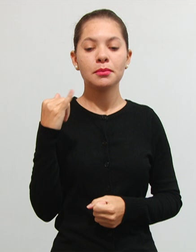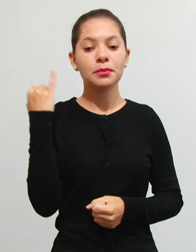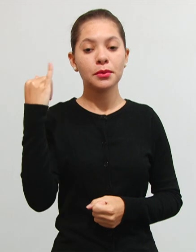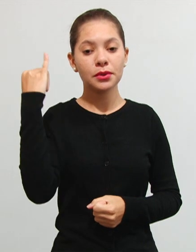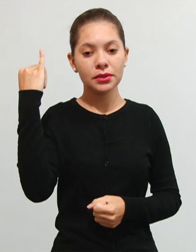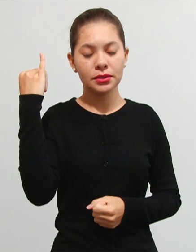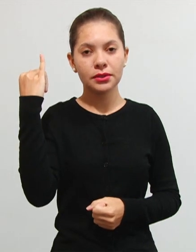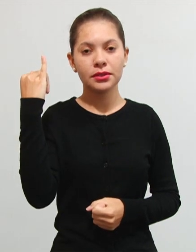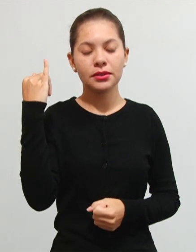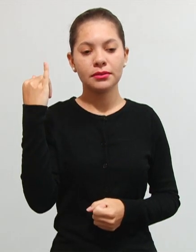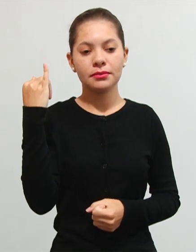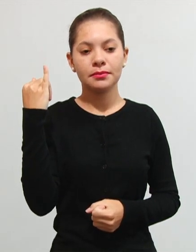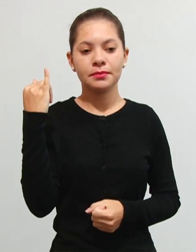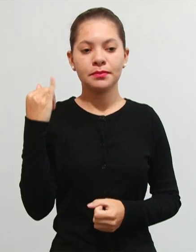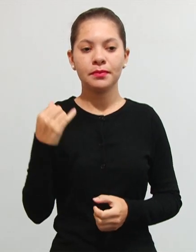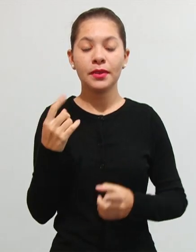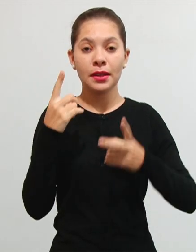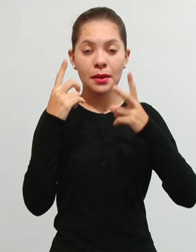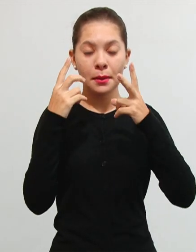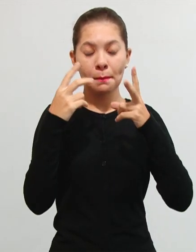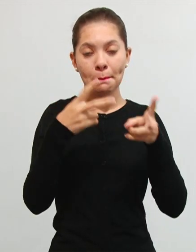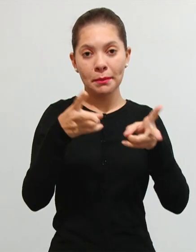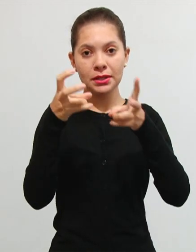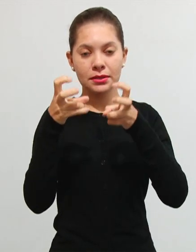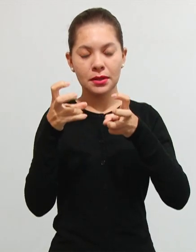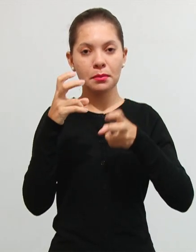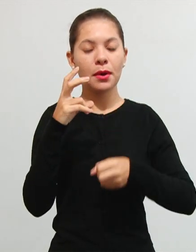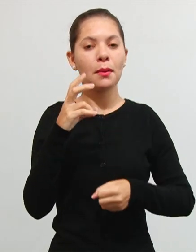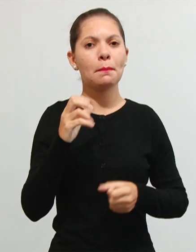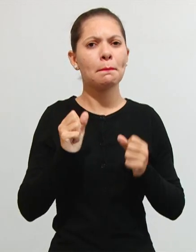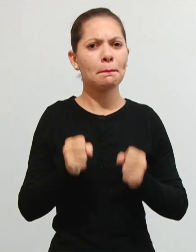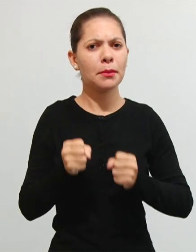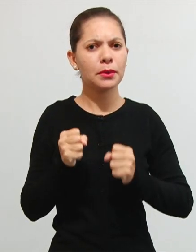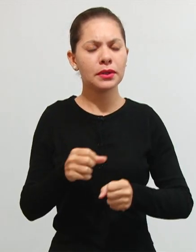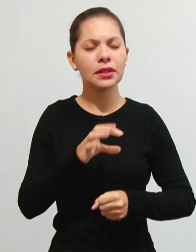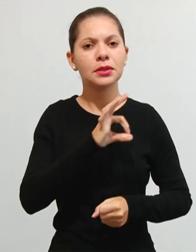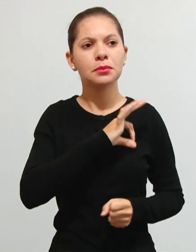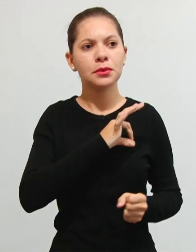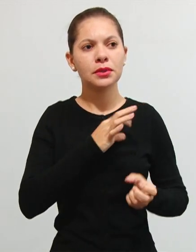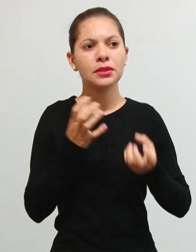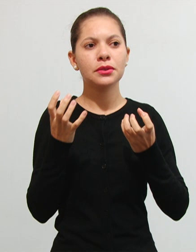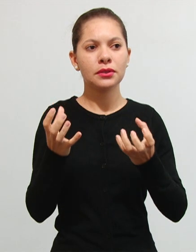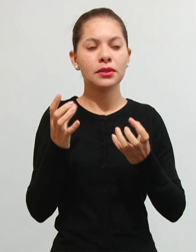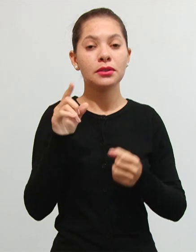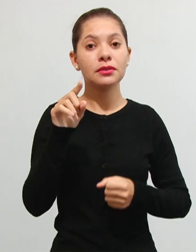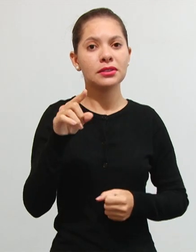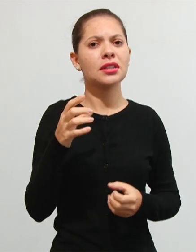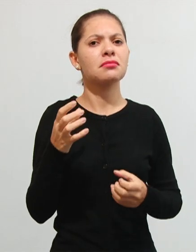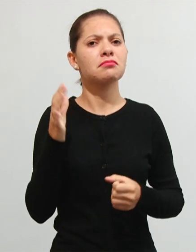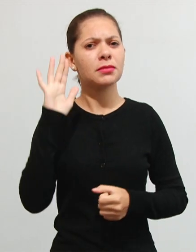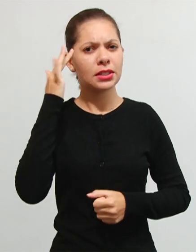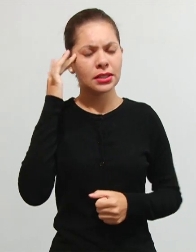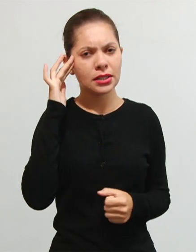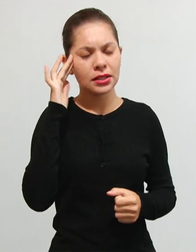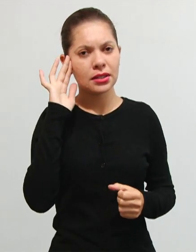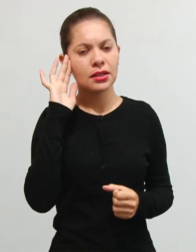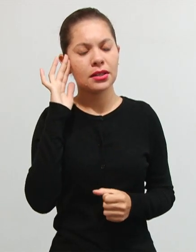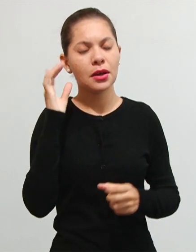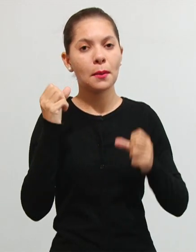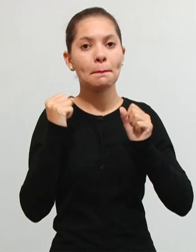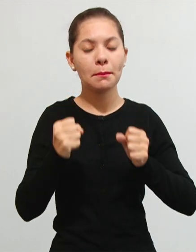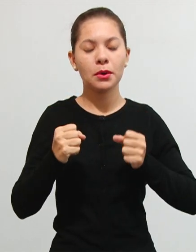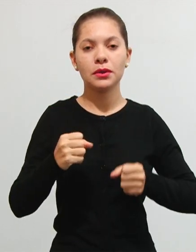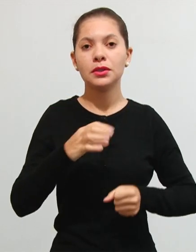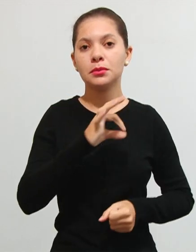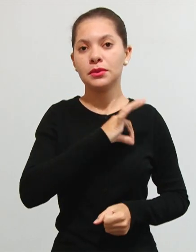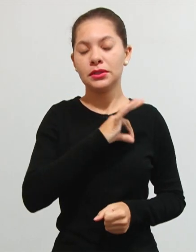tá? Perceba, quando a gente fala de poder de polícia, eu quero que você entenda que é o poder de polícia que a gente estuda